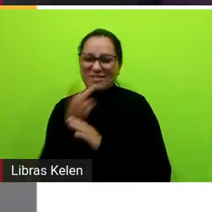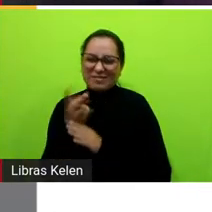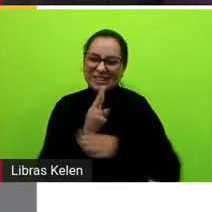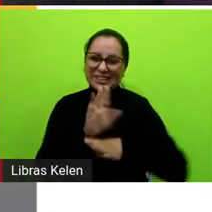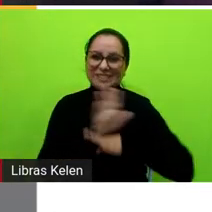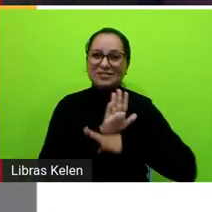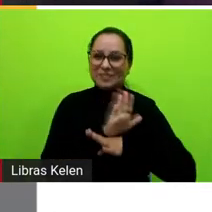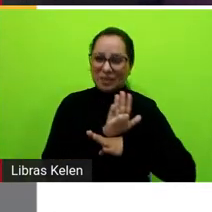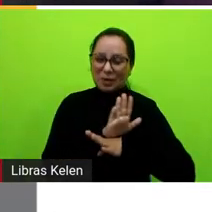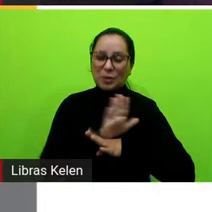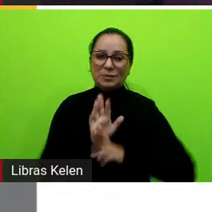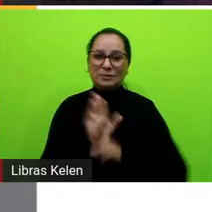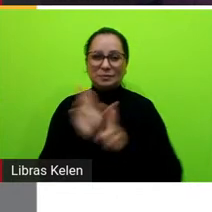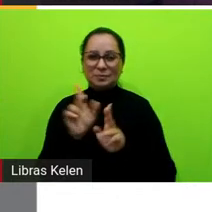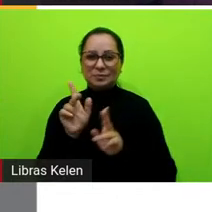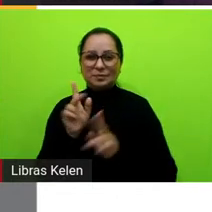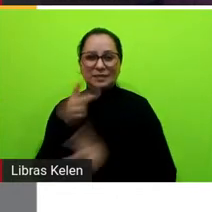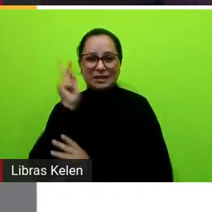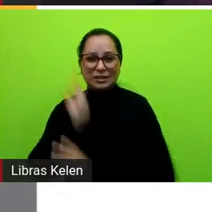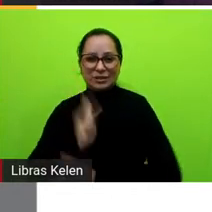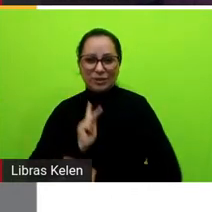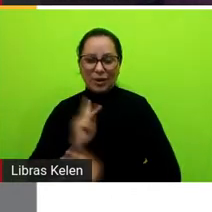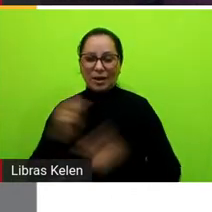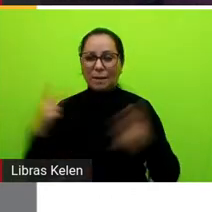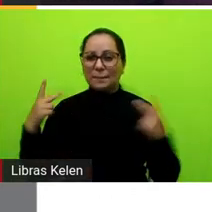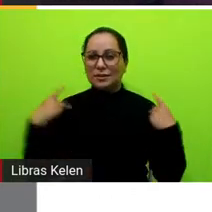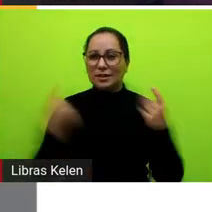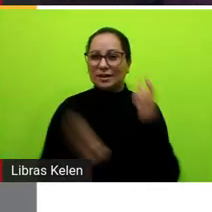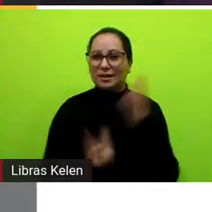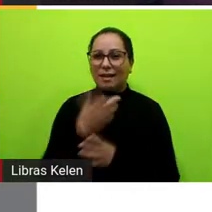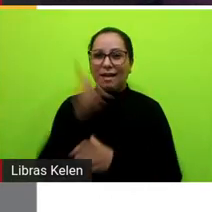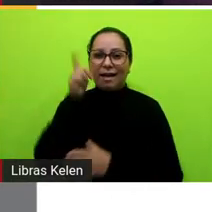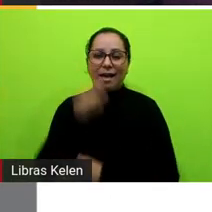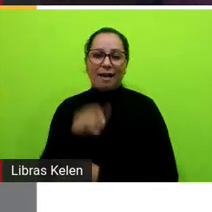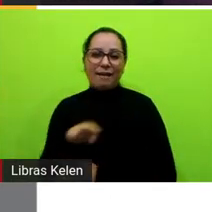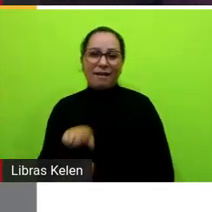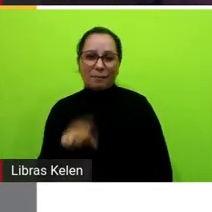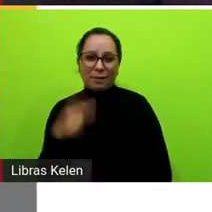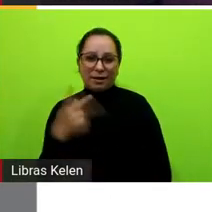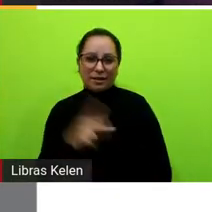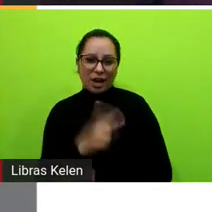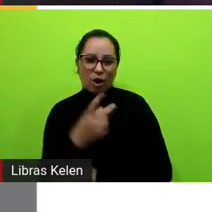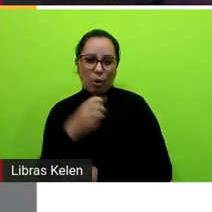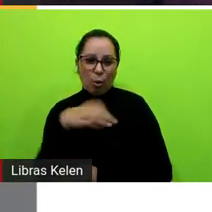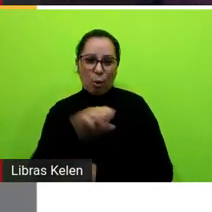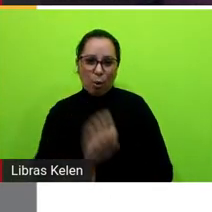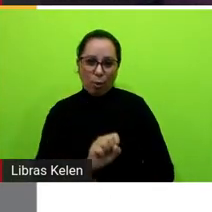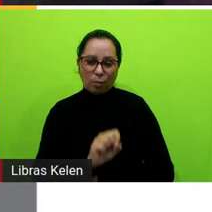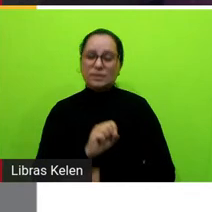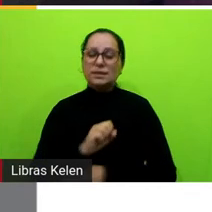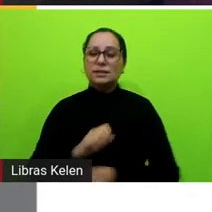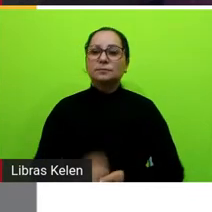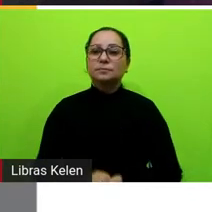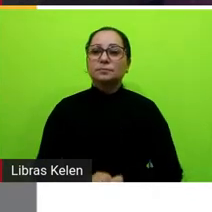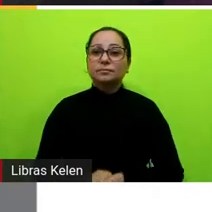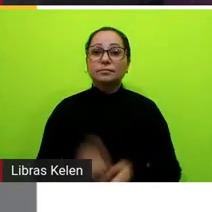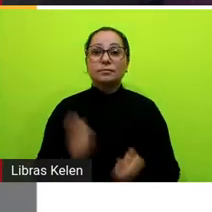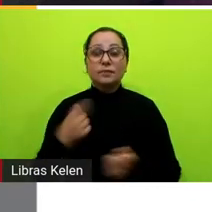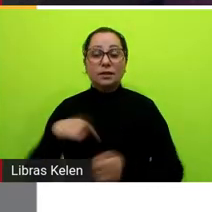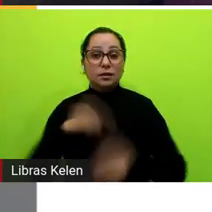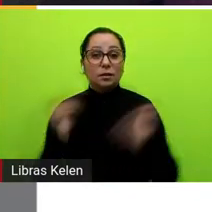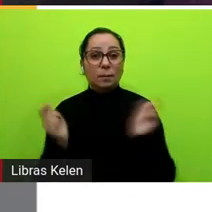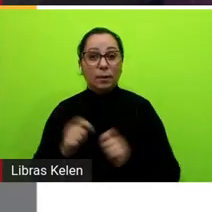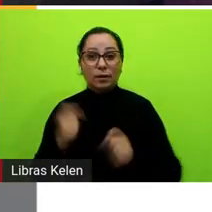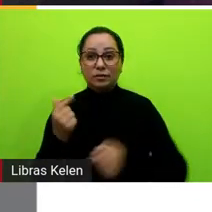narrativa que é a personagem criada para ser a irmã do Sherlock Holmes então aqui a gente vai poder também trabalhar